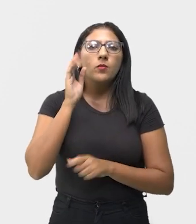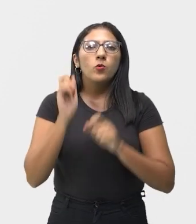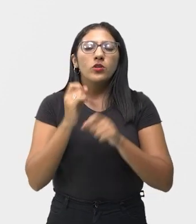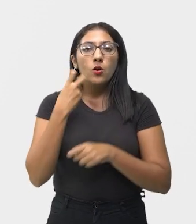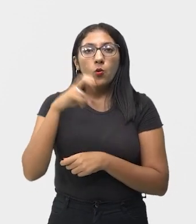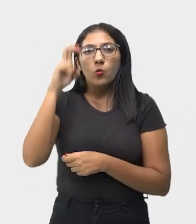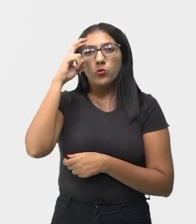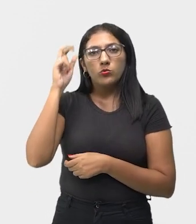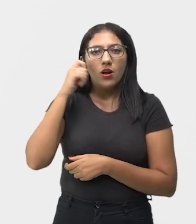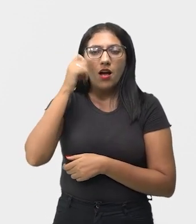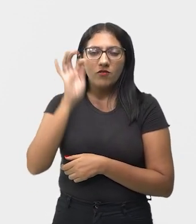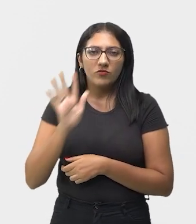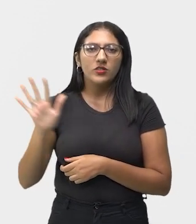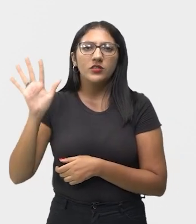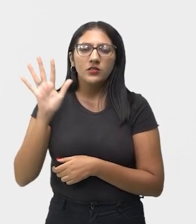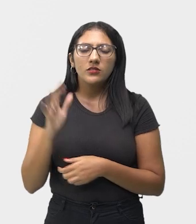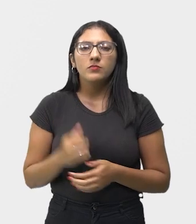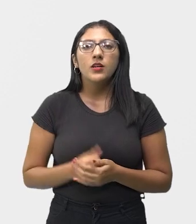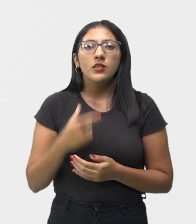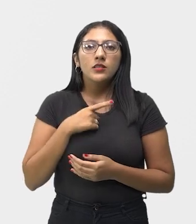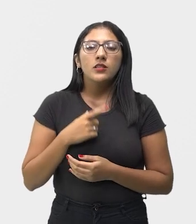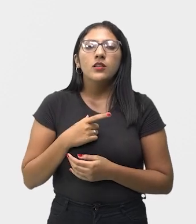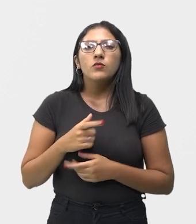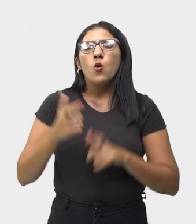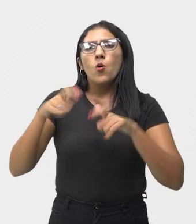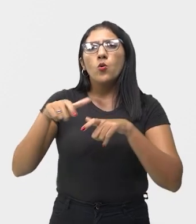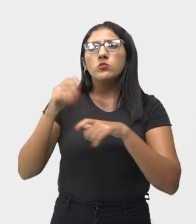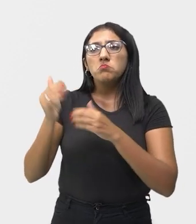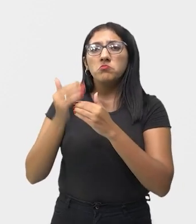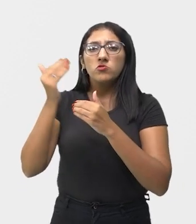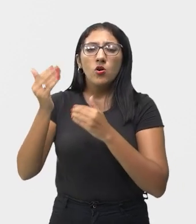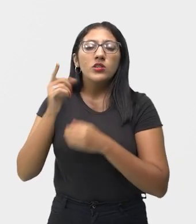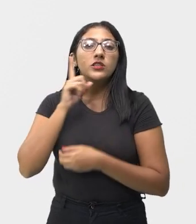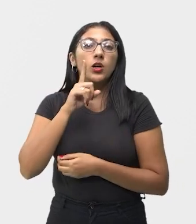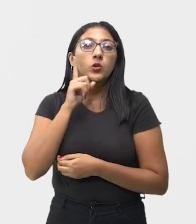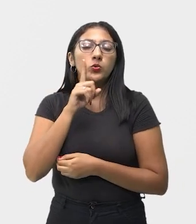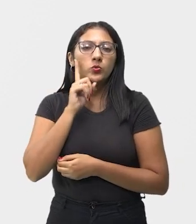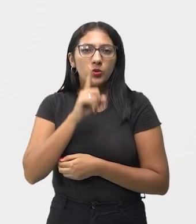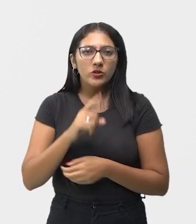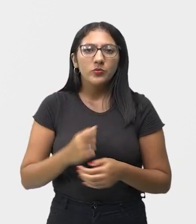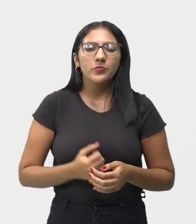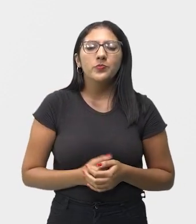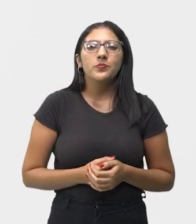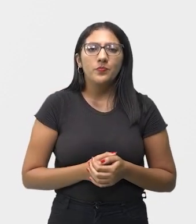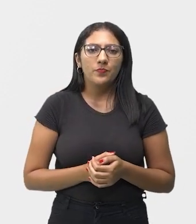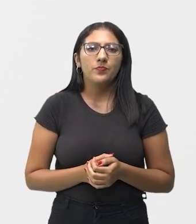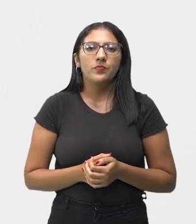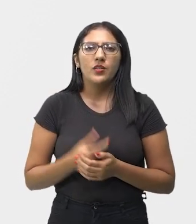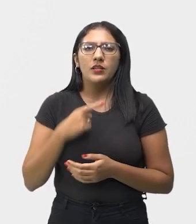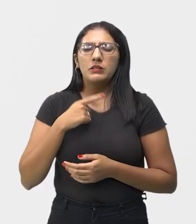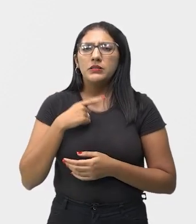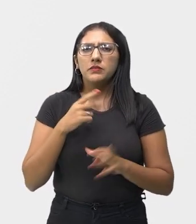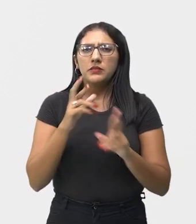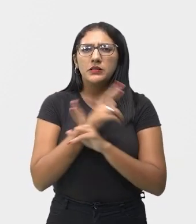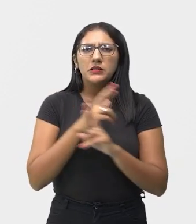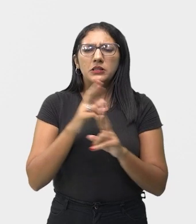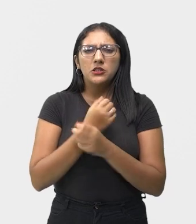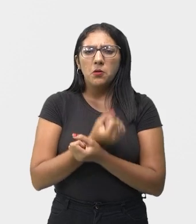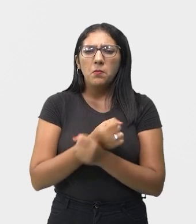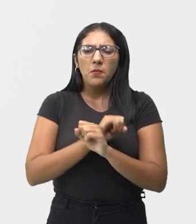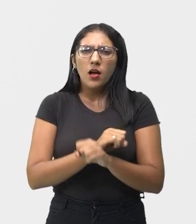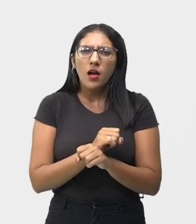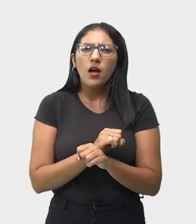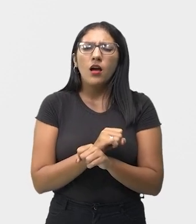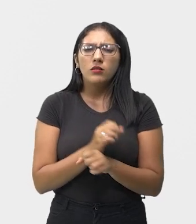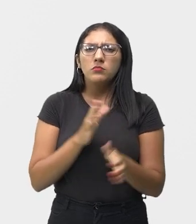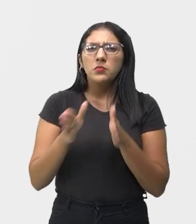cultura africana. O jazz surgiu em Nova Orleans. As pessoas que foram capturadas para a África e levadas ao solo